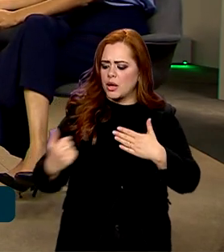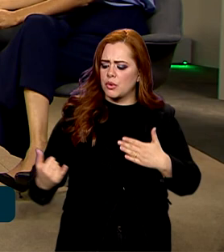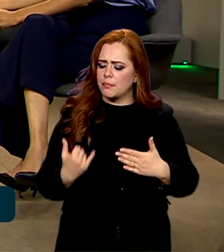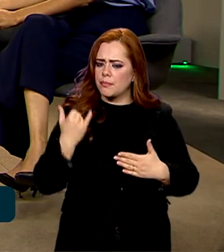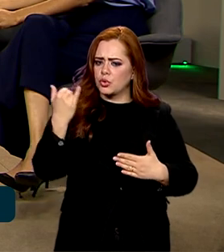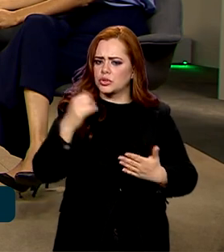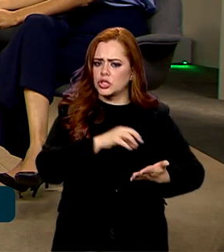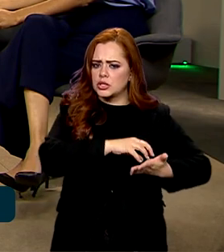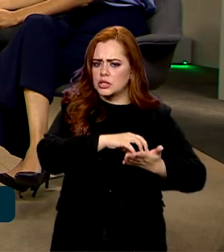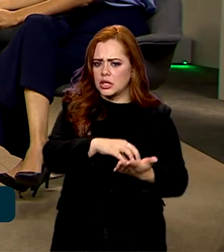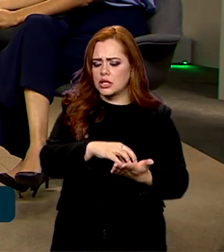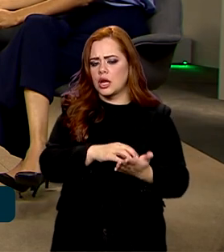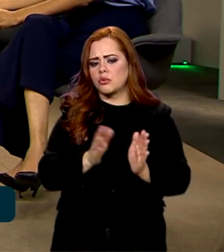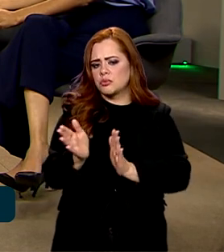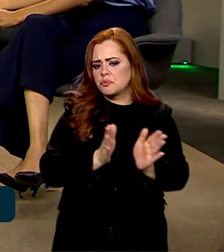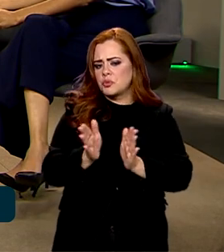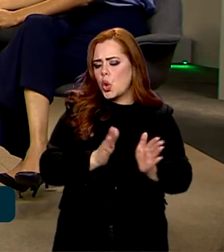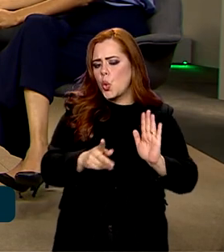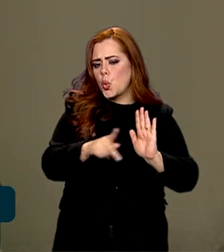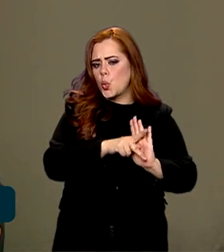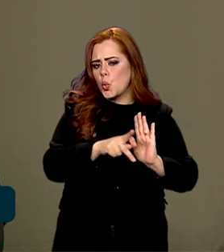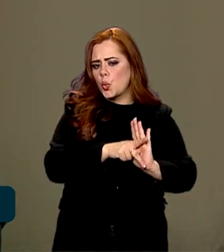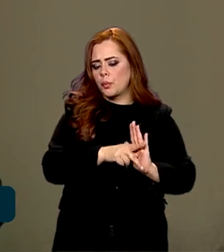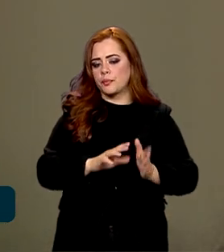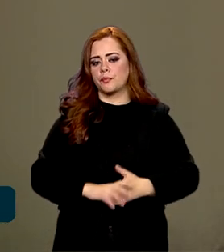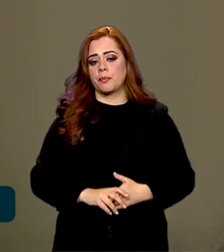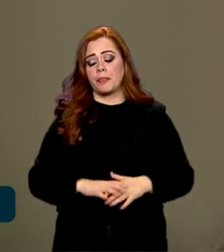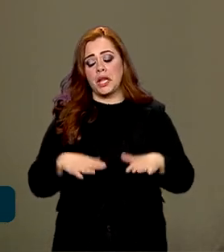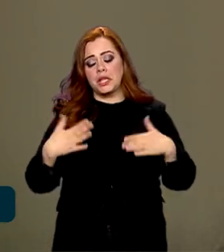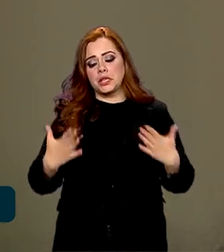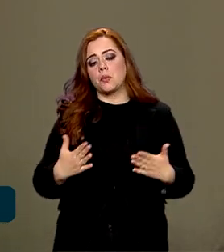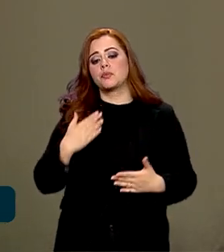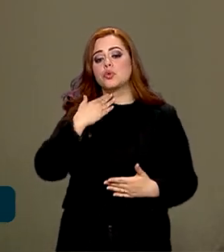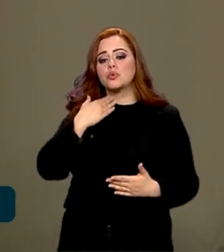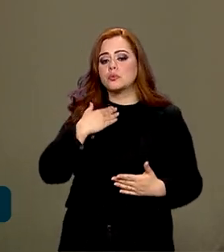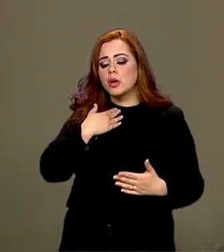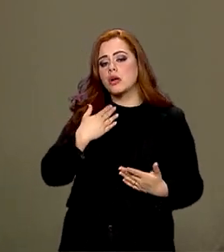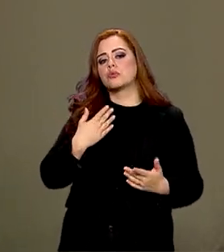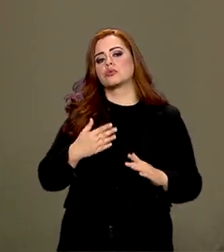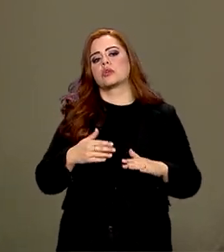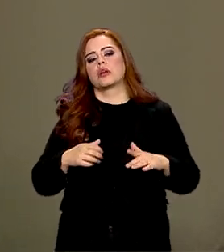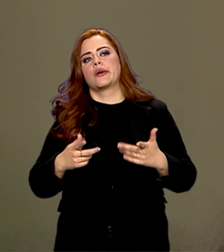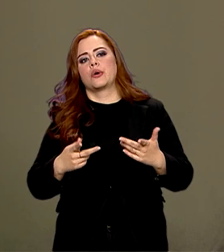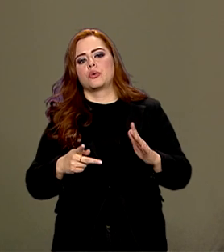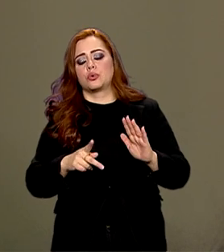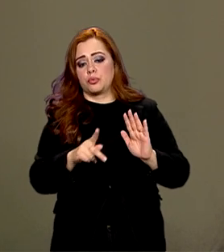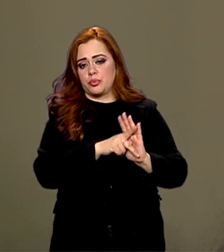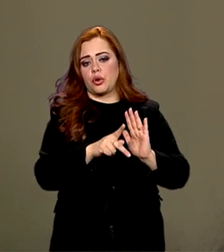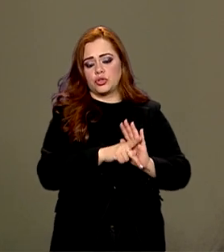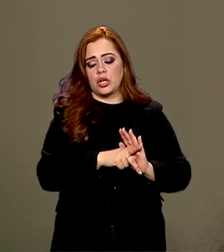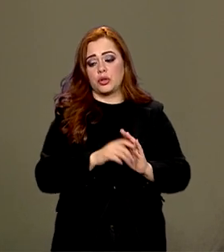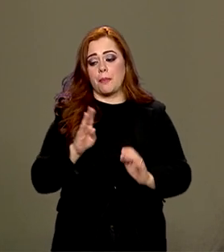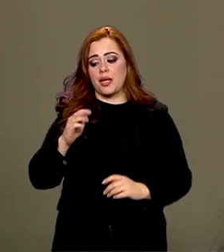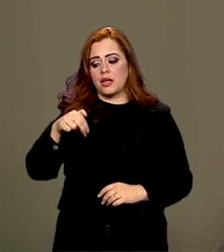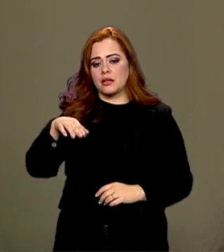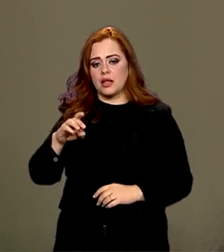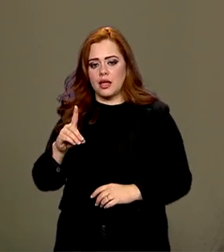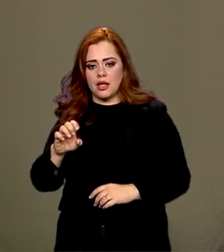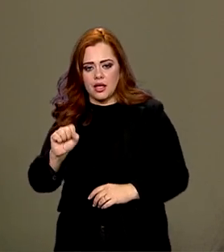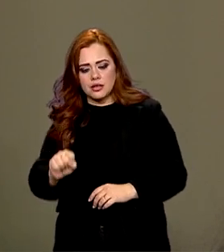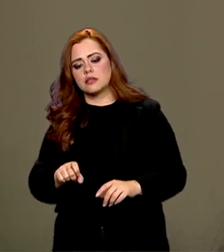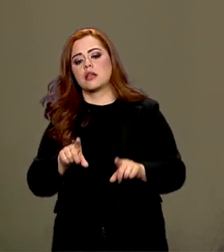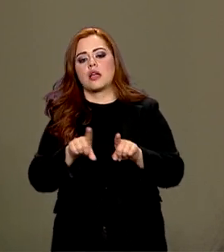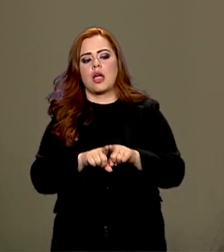viabilização dos projetos? É, do lado dos bancos, né? Projetos de fomento, né? O BNDES é fundamental nesse papel, sobretudo